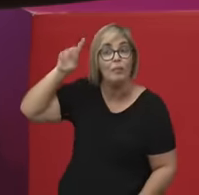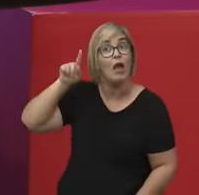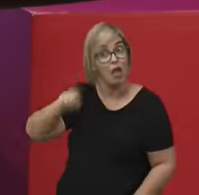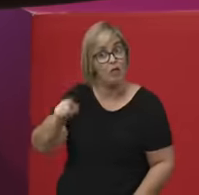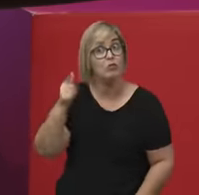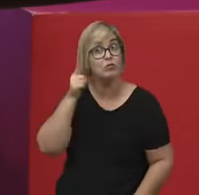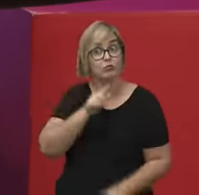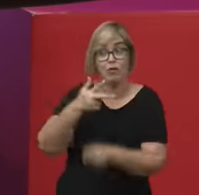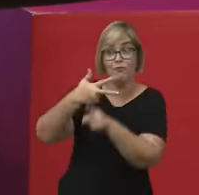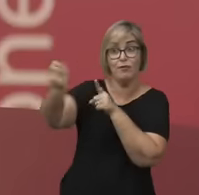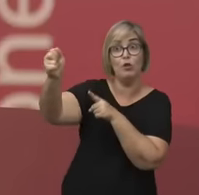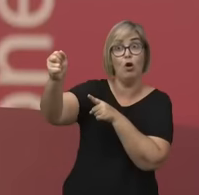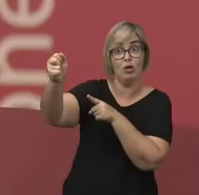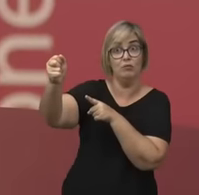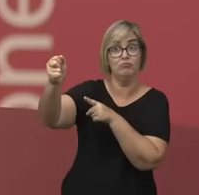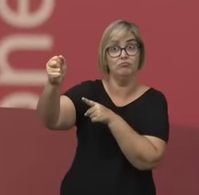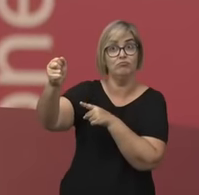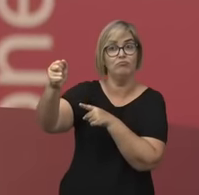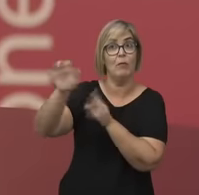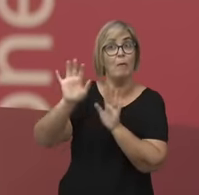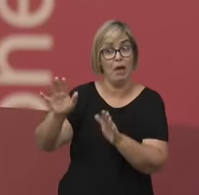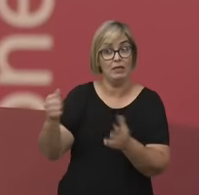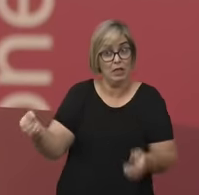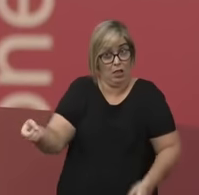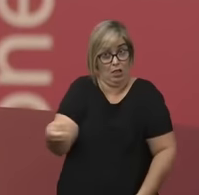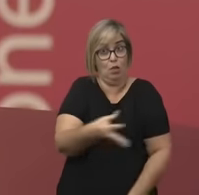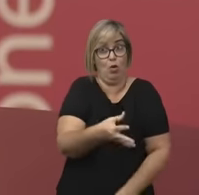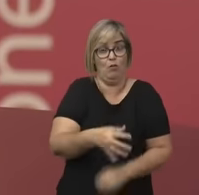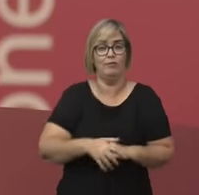muito recente. Então,